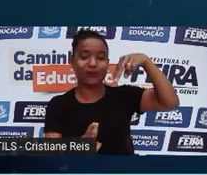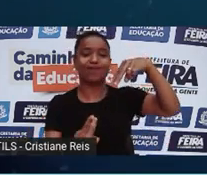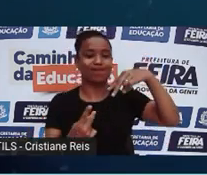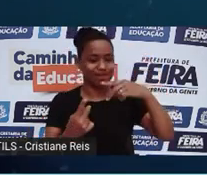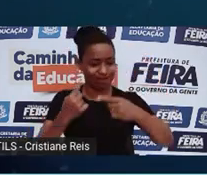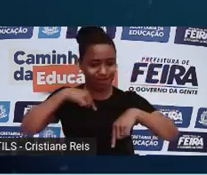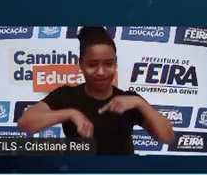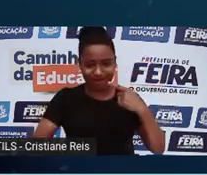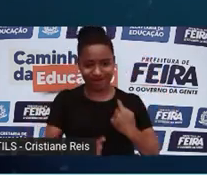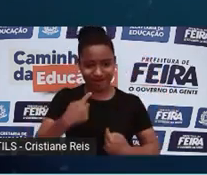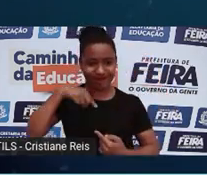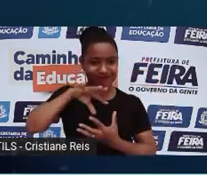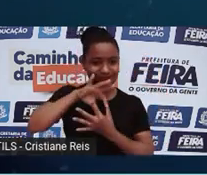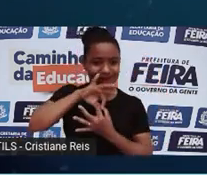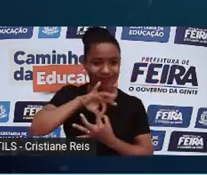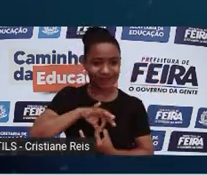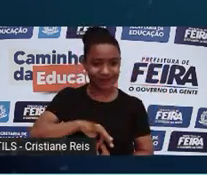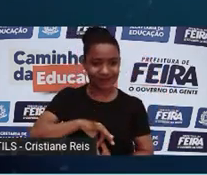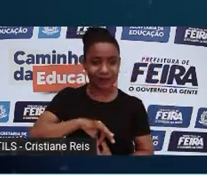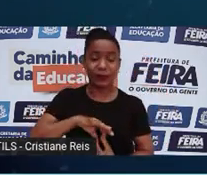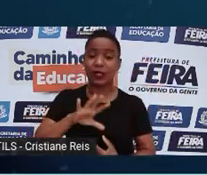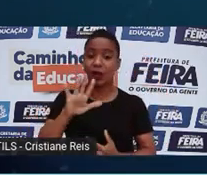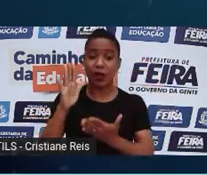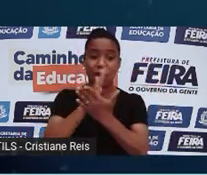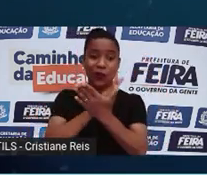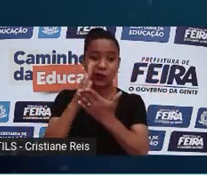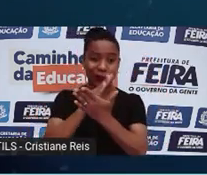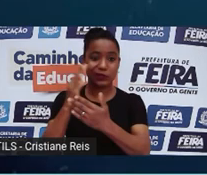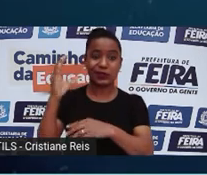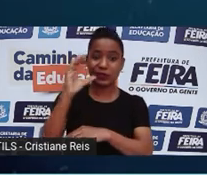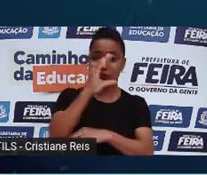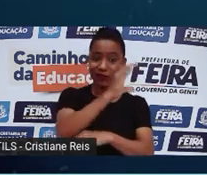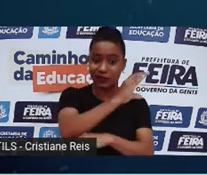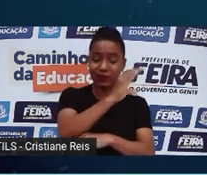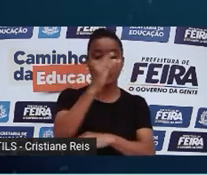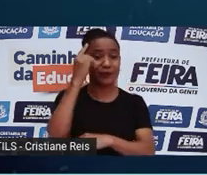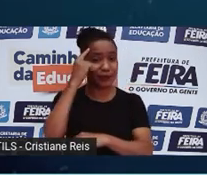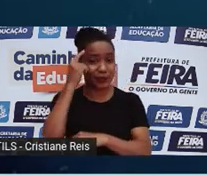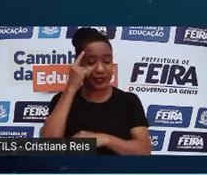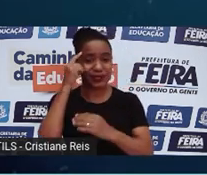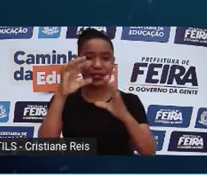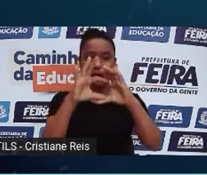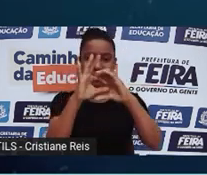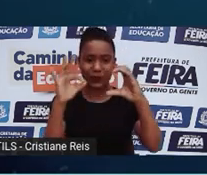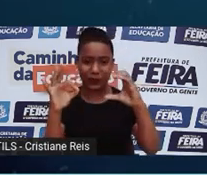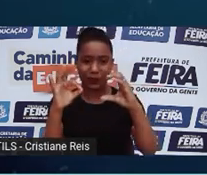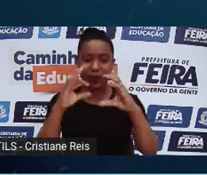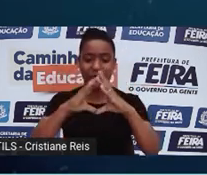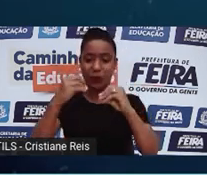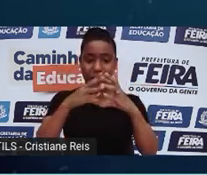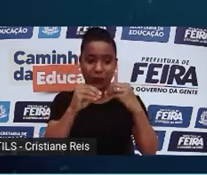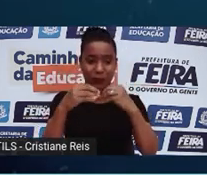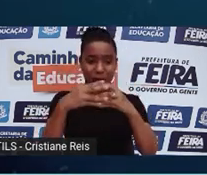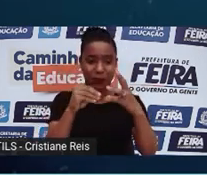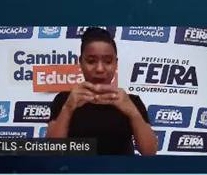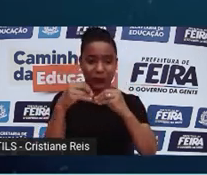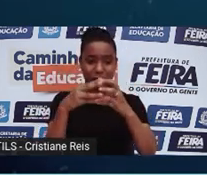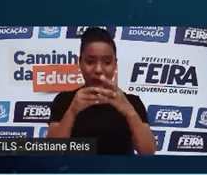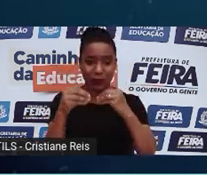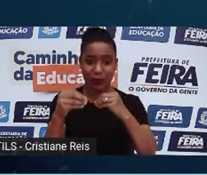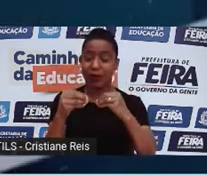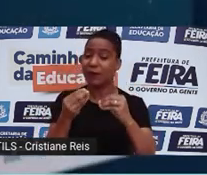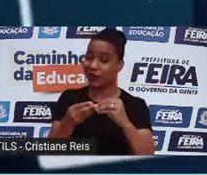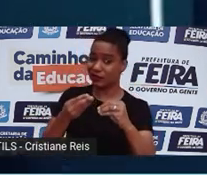isso. O que para os cientistas é um aglomerado de células, para muitos aquele óvulo fertilizado é considerado uma vida.